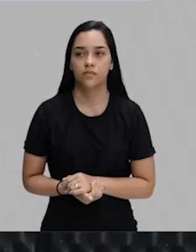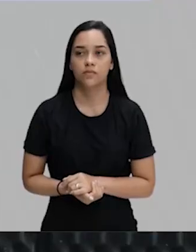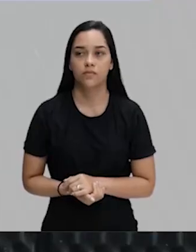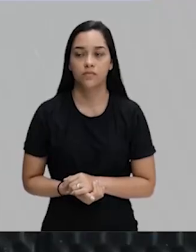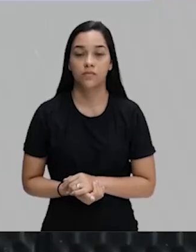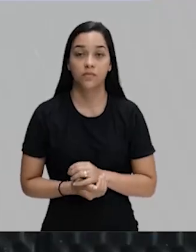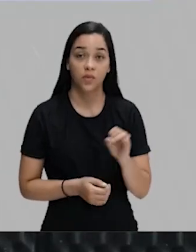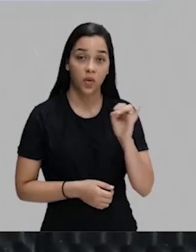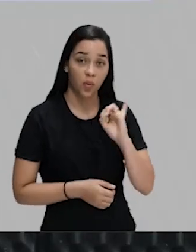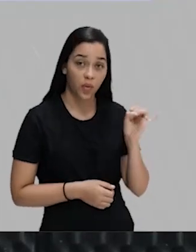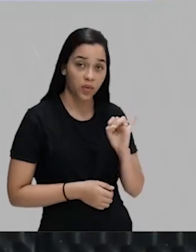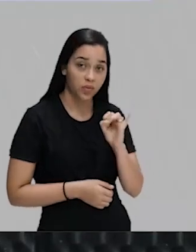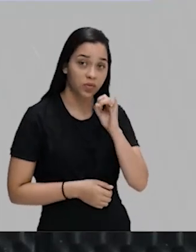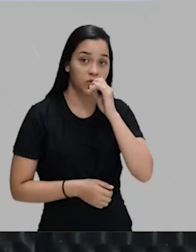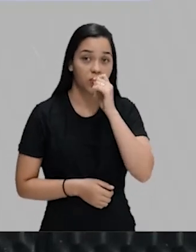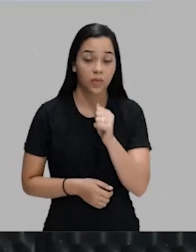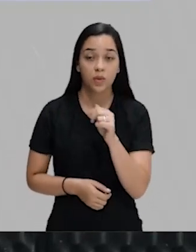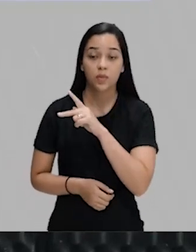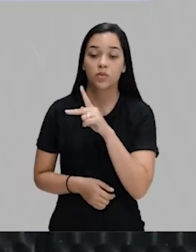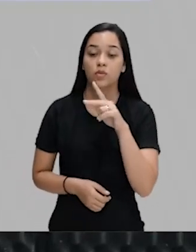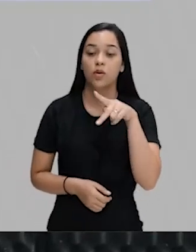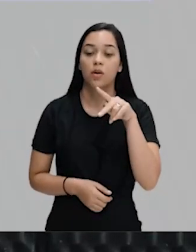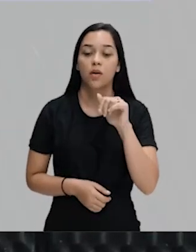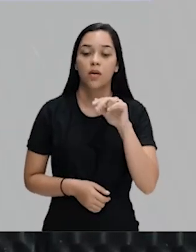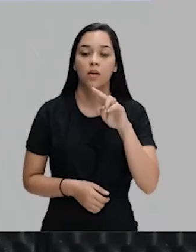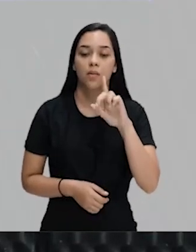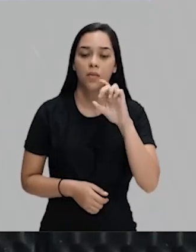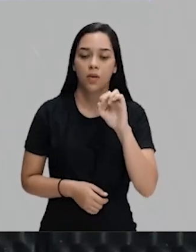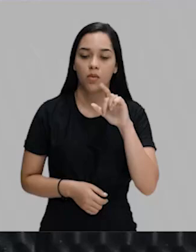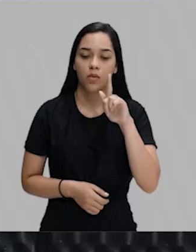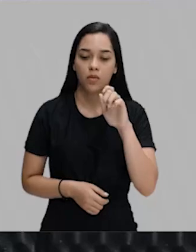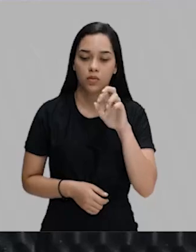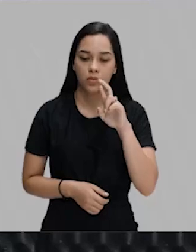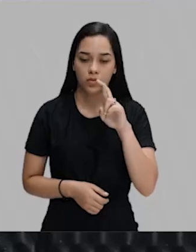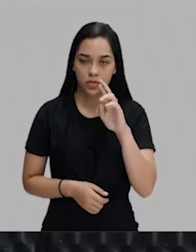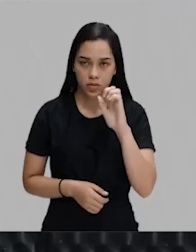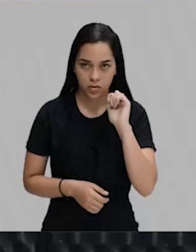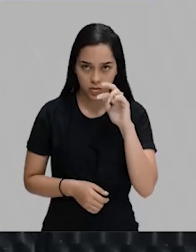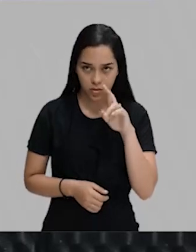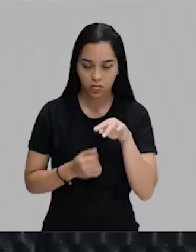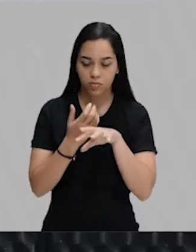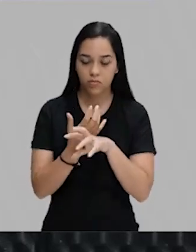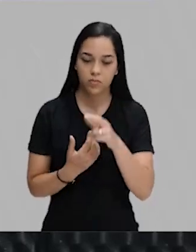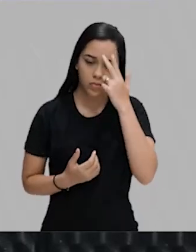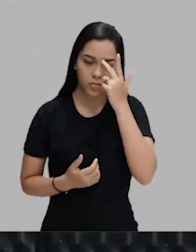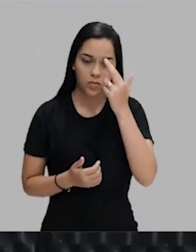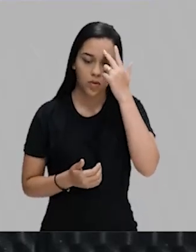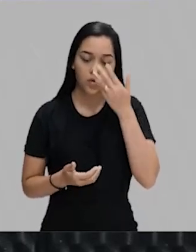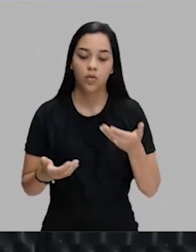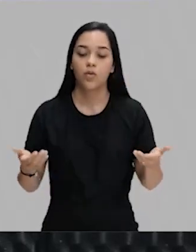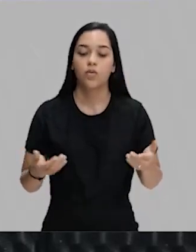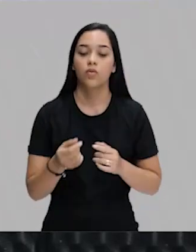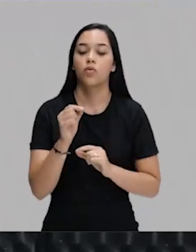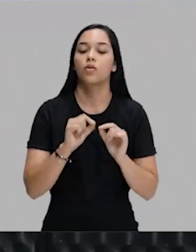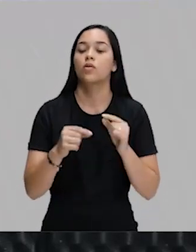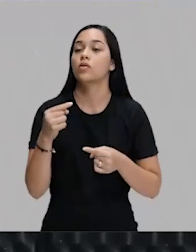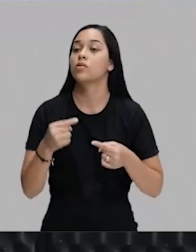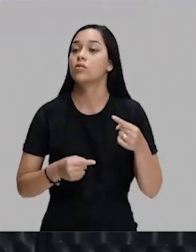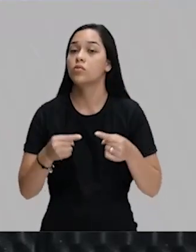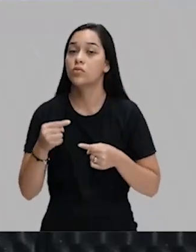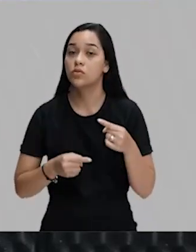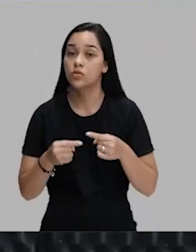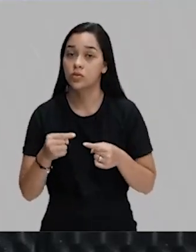E aí pessoal, tudo bem? Professor Paulo Gerardo de História. Na nossa aula de hoje iremos discutir,